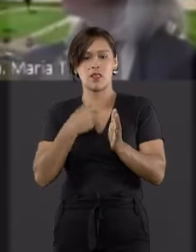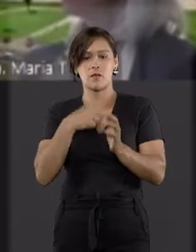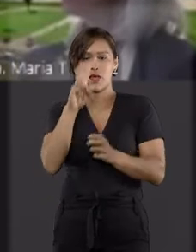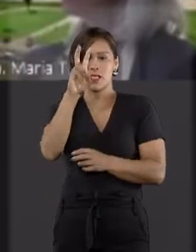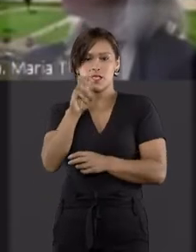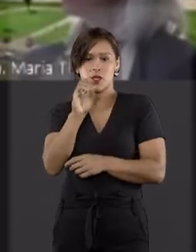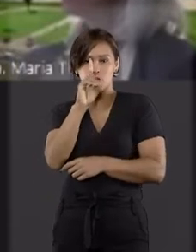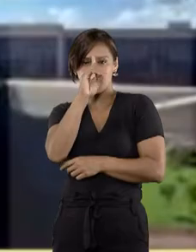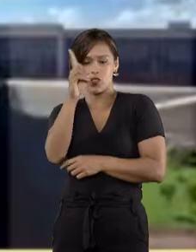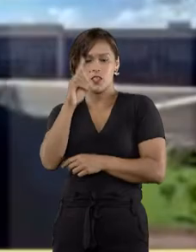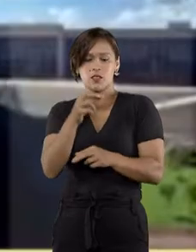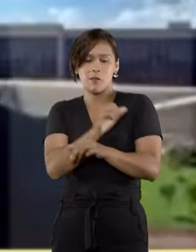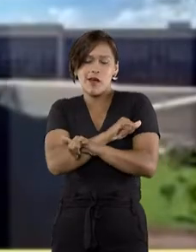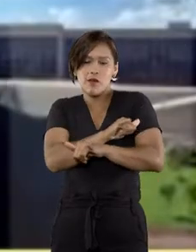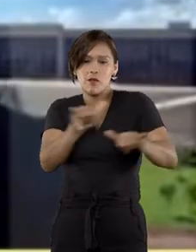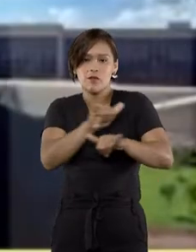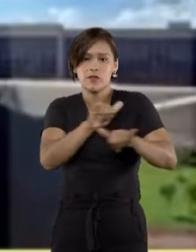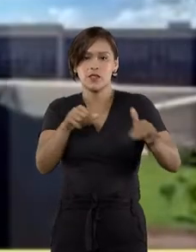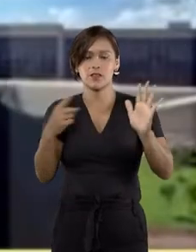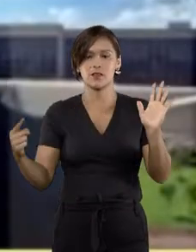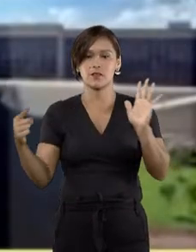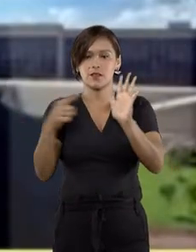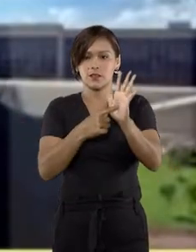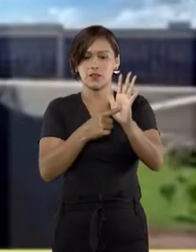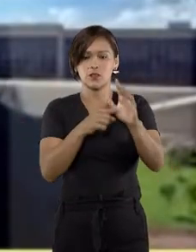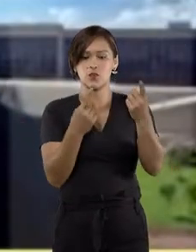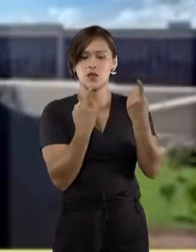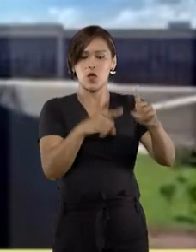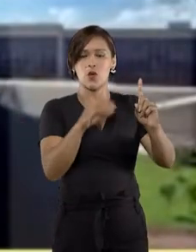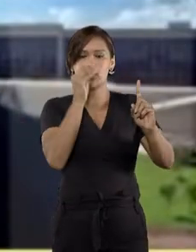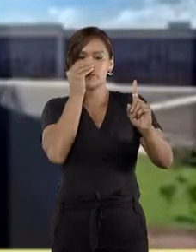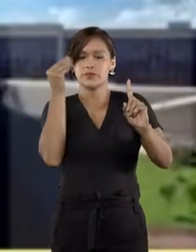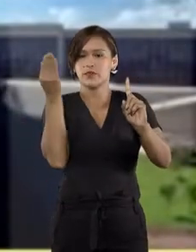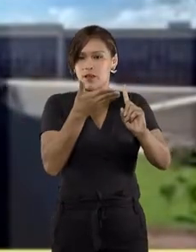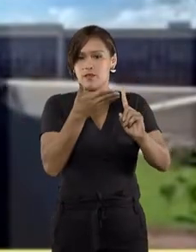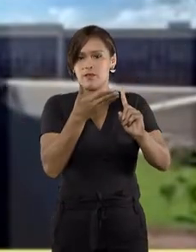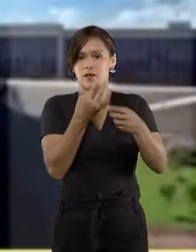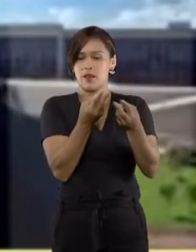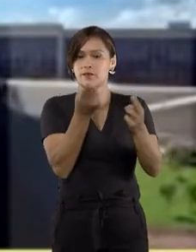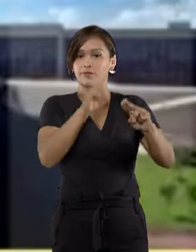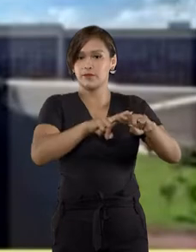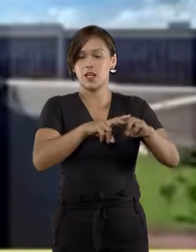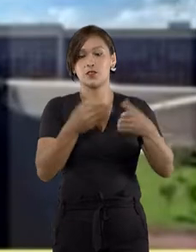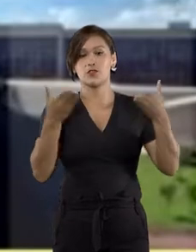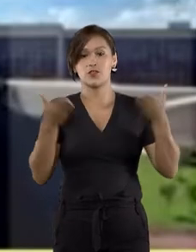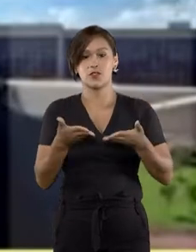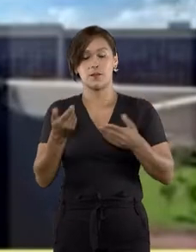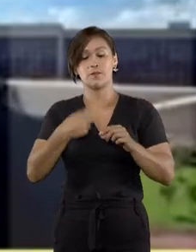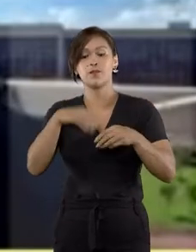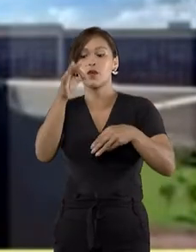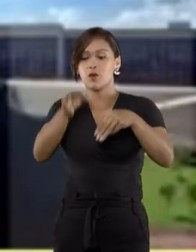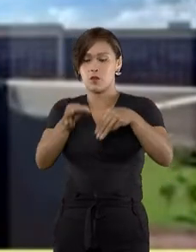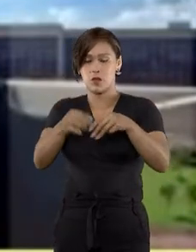o prazo de cinco dias para oferecimento da denúncia contra réu encarcerado. Segundo Benedito Gonçalves, a